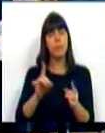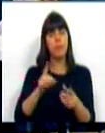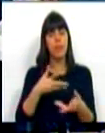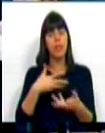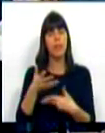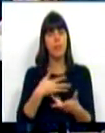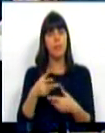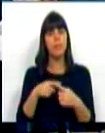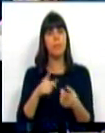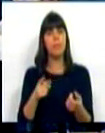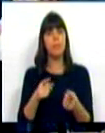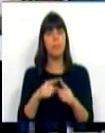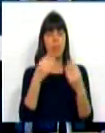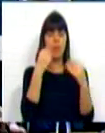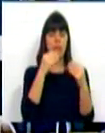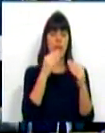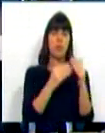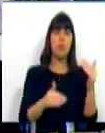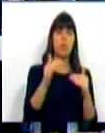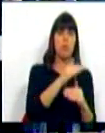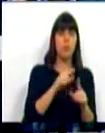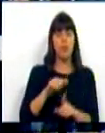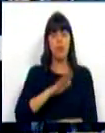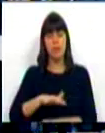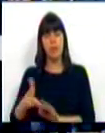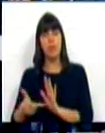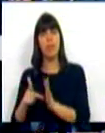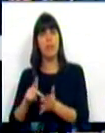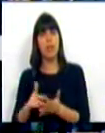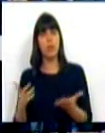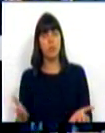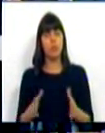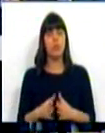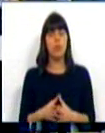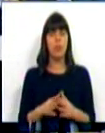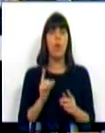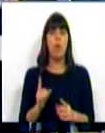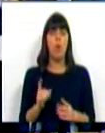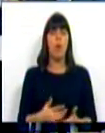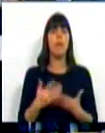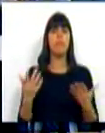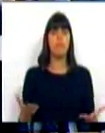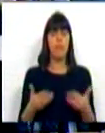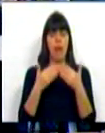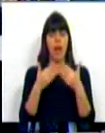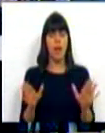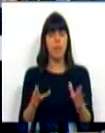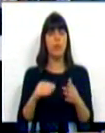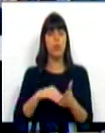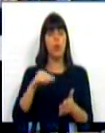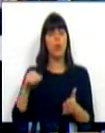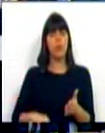relacionamento entre o ensino superior e a ciência e tecnologia, nomeadamente através da abertura às